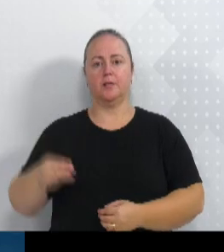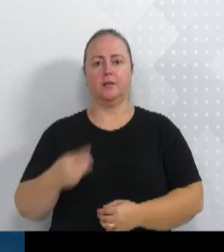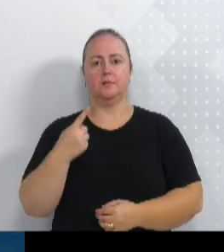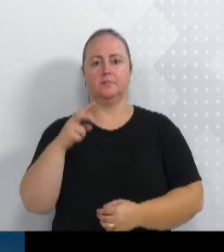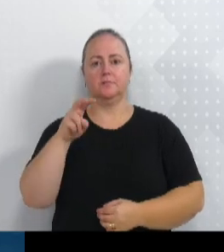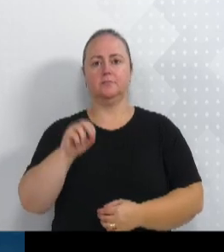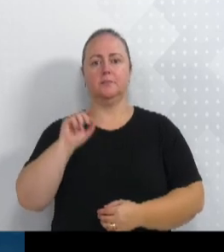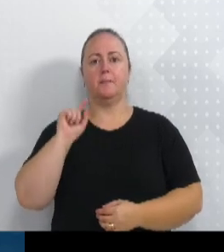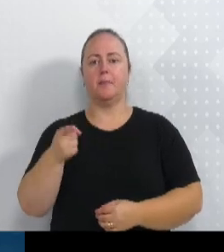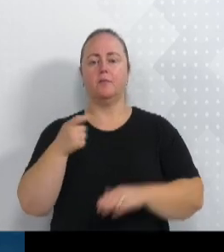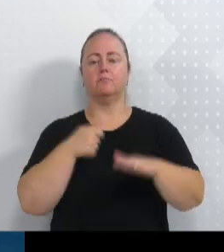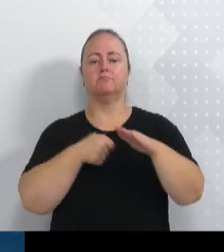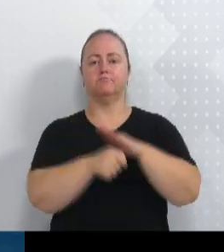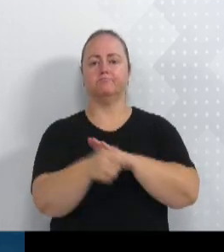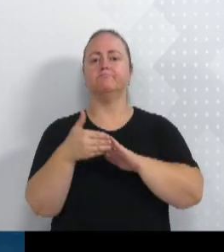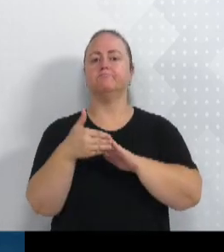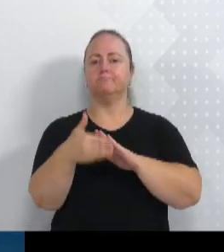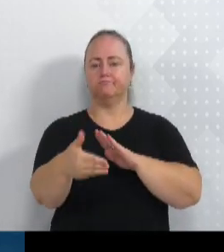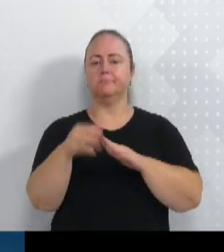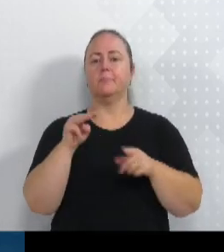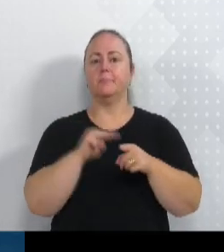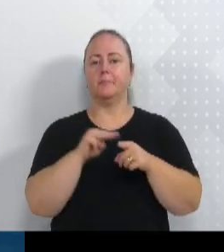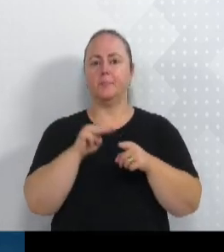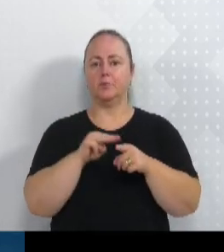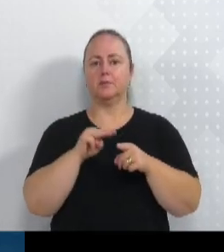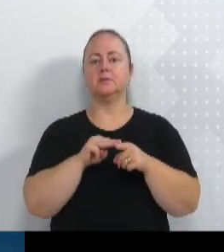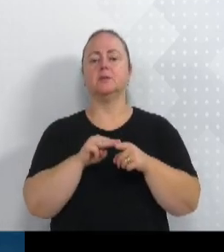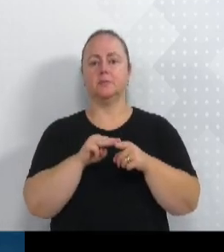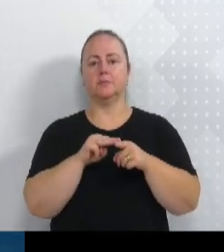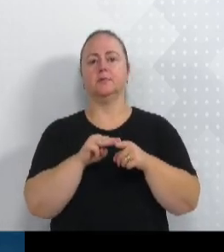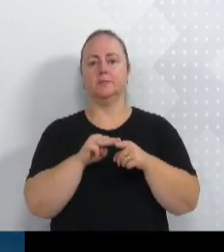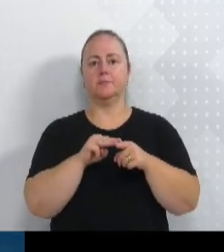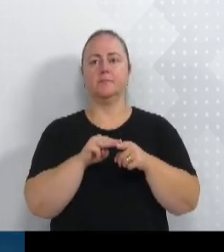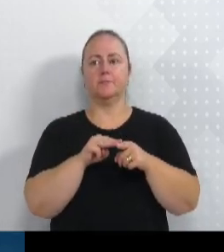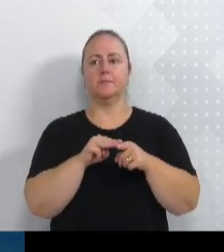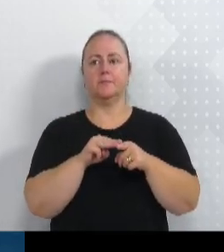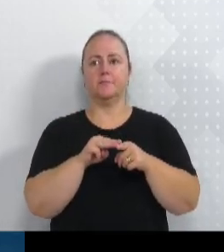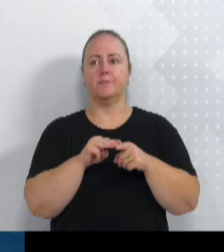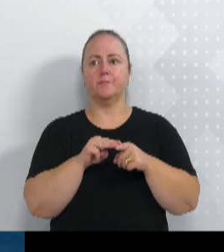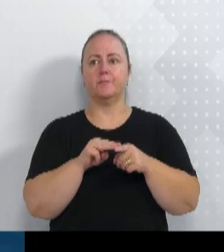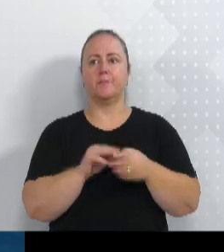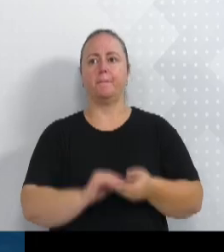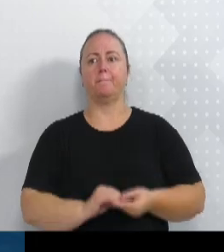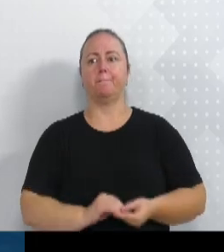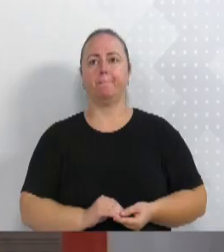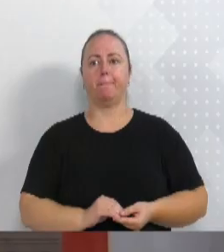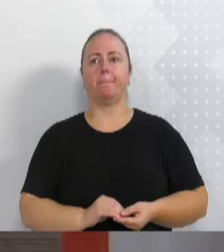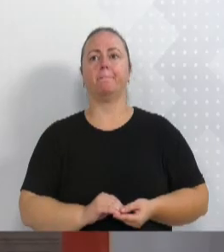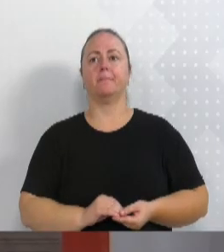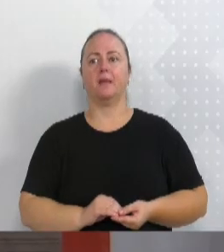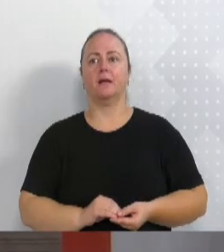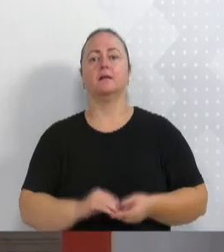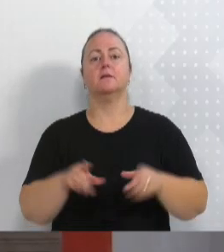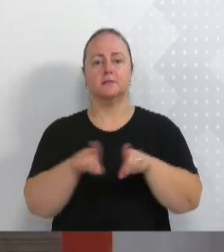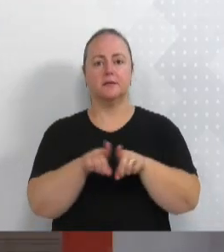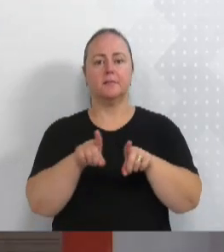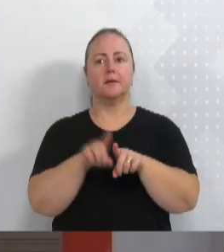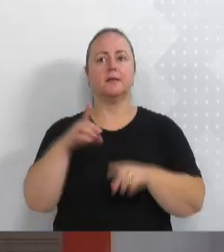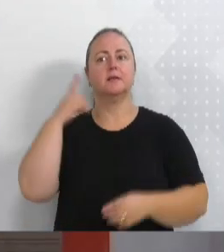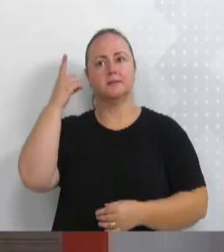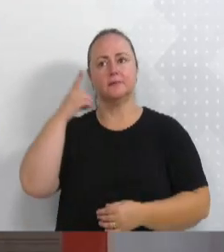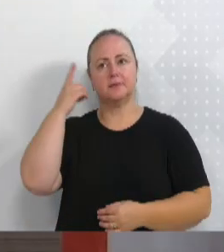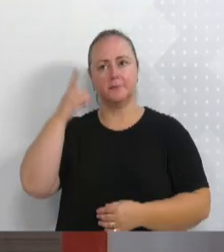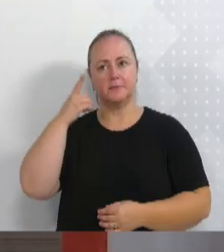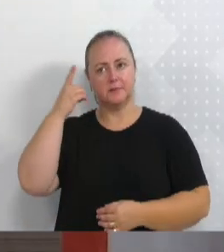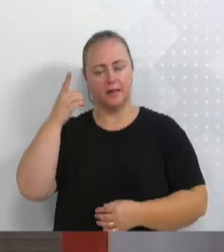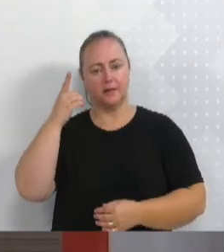mil reais em investimentos do município com o do Vicente Caro Preso. Fora isso